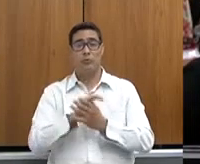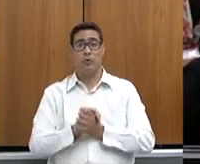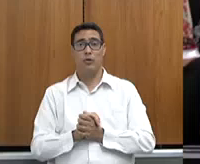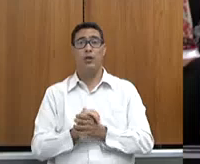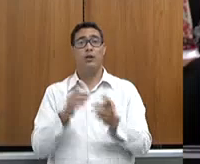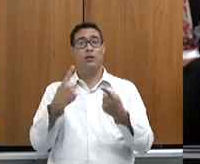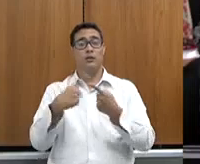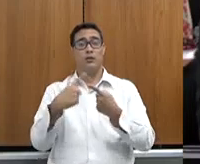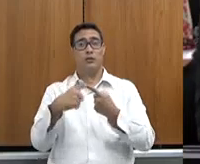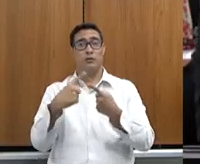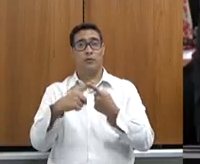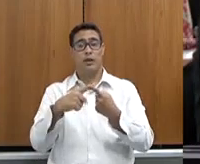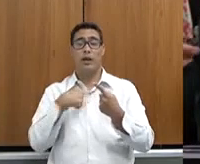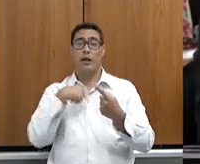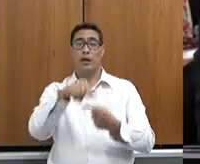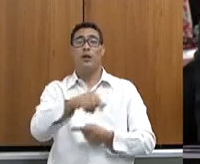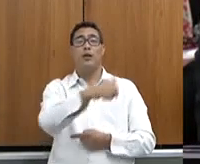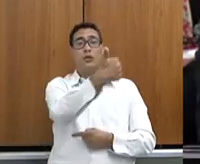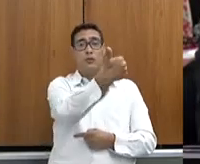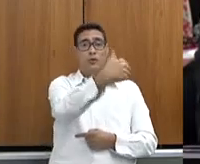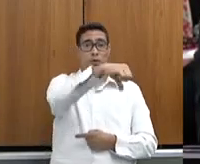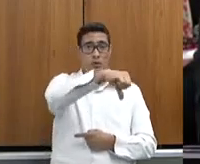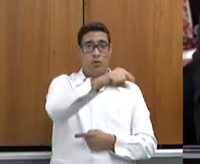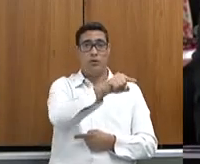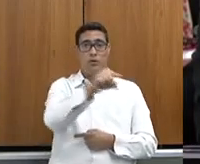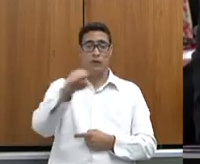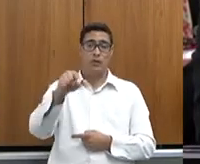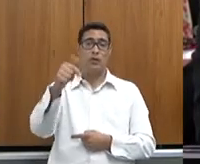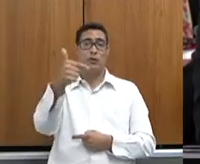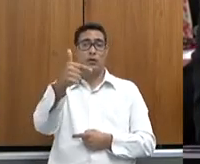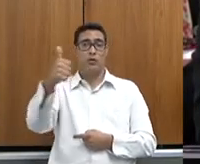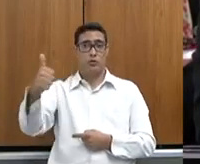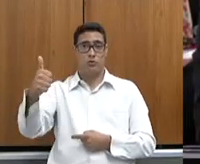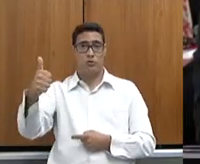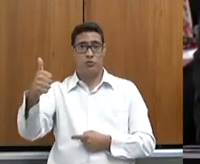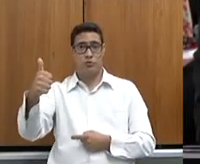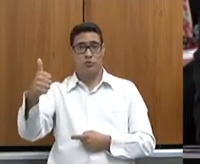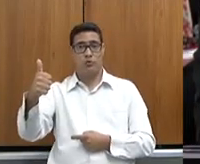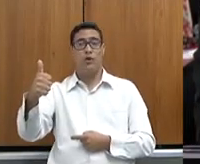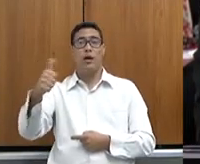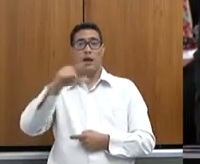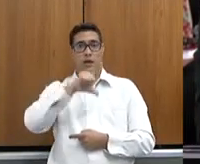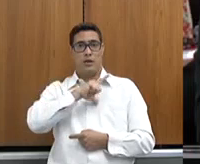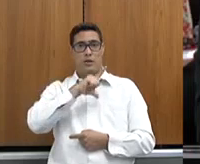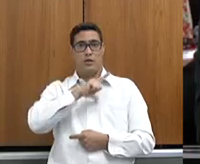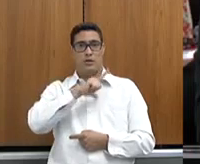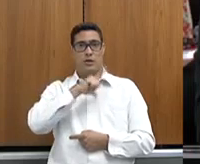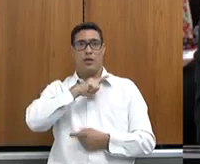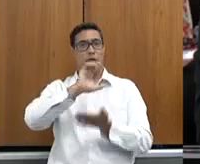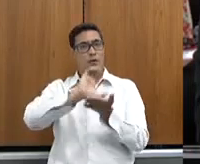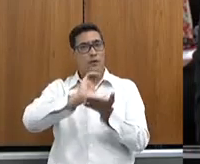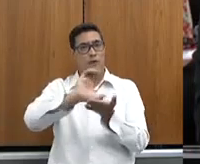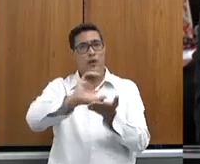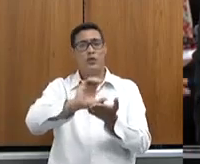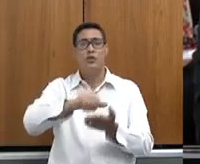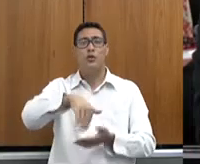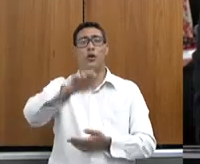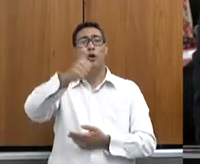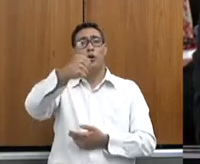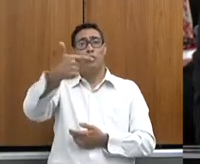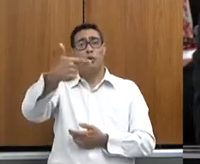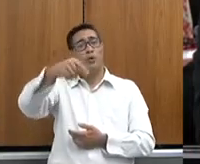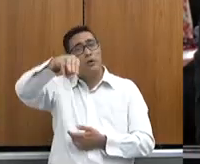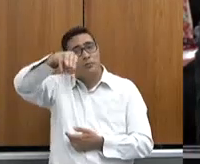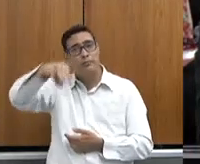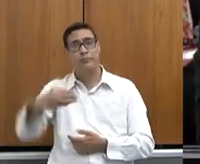para você ver, de 2019 a 2021, nós investimos apenas na faixa de 12 milhões de